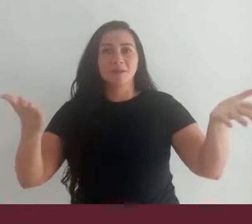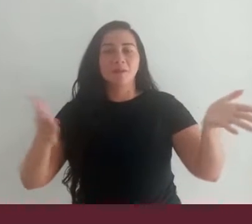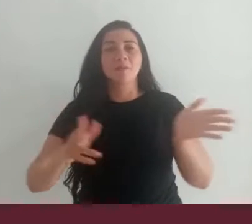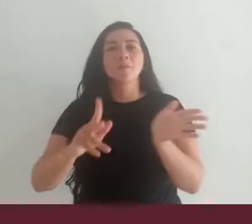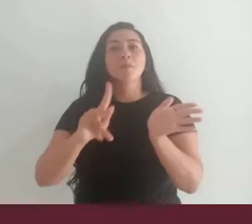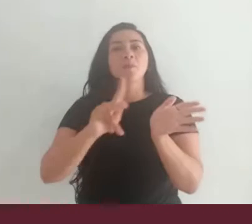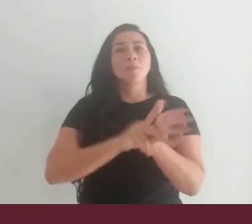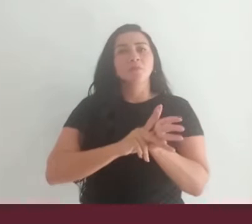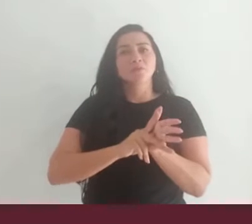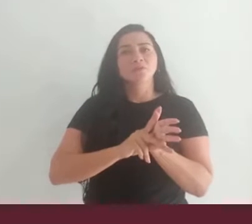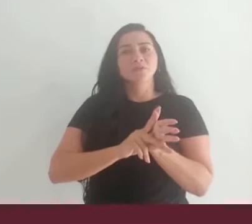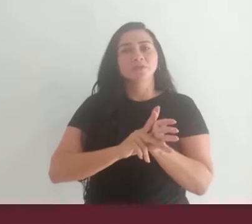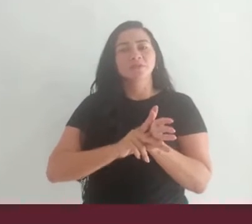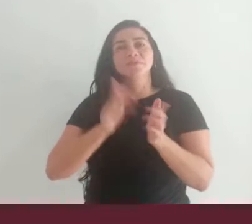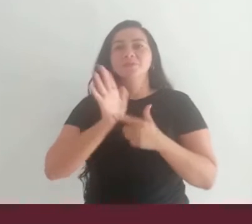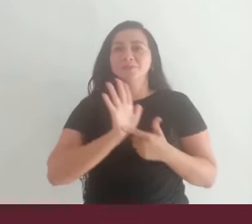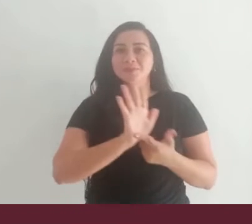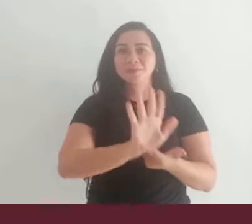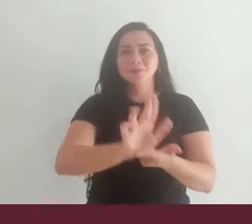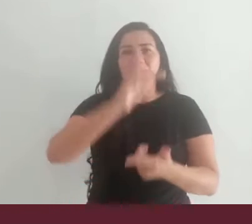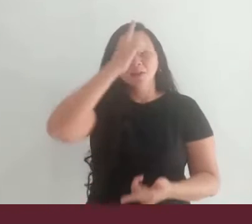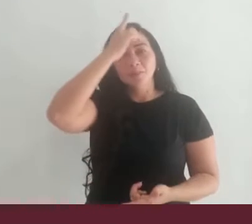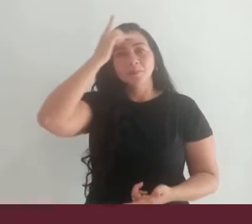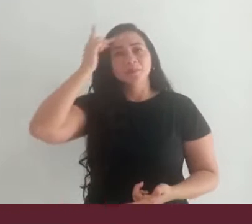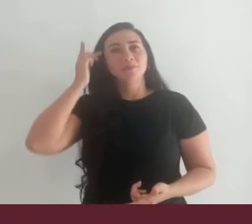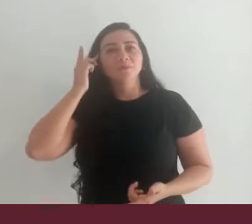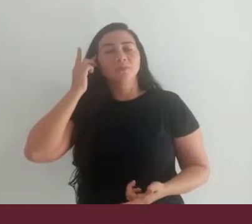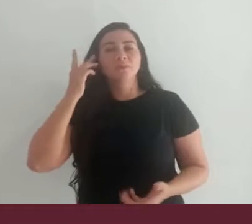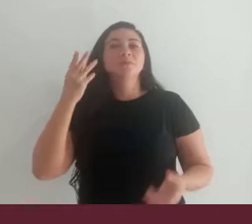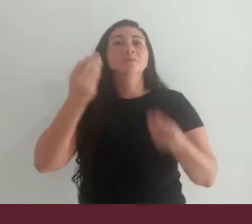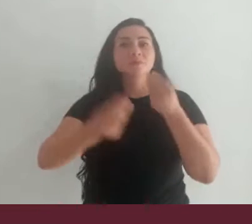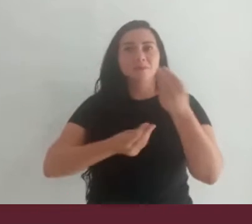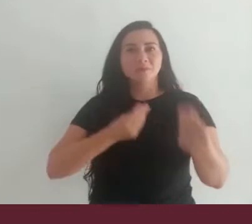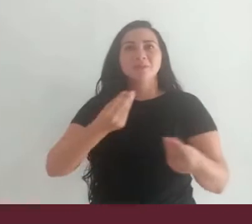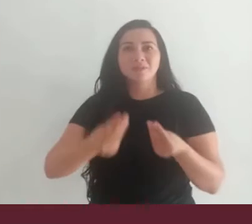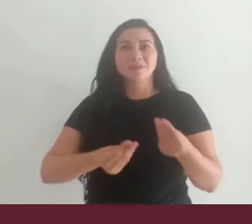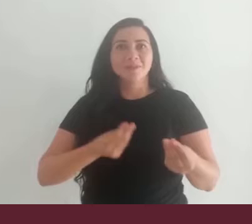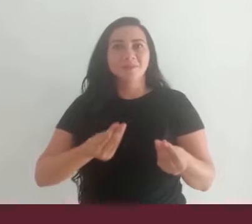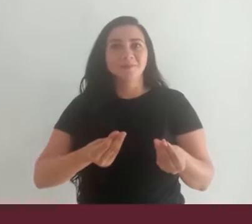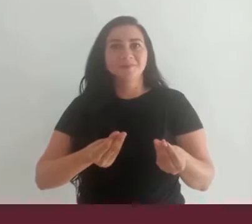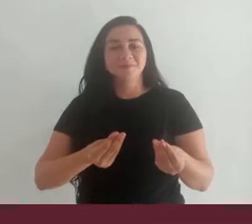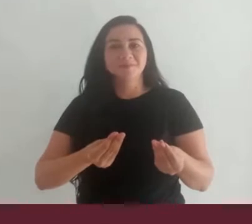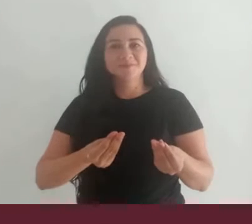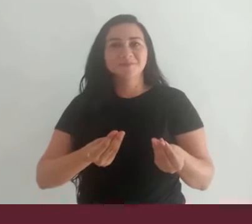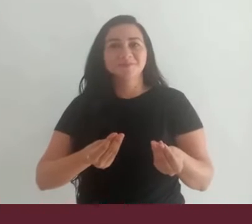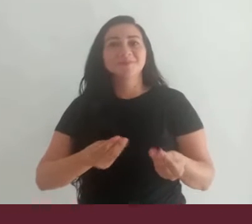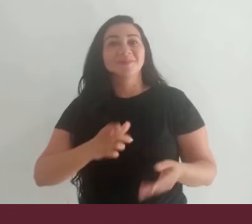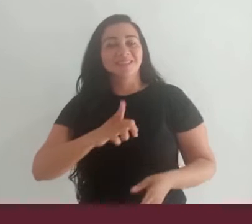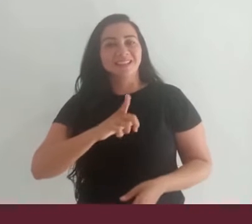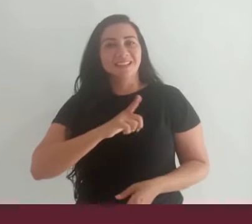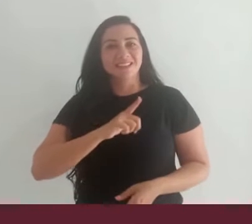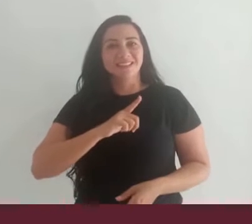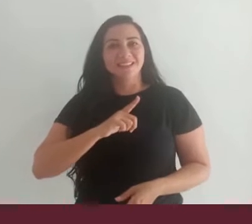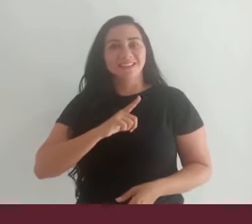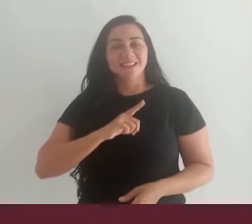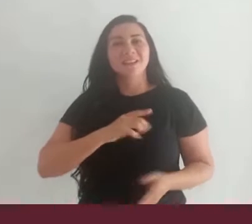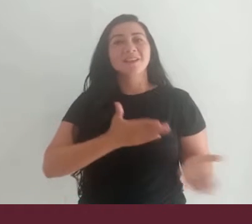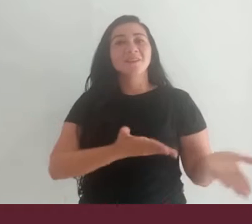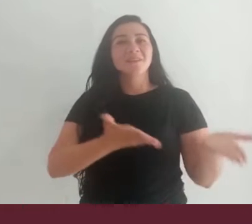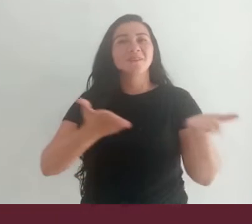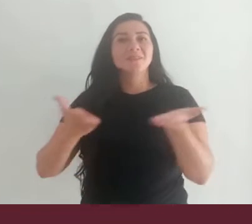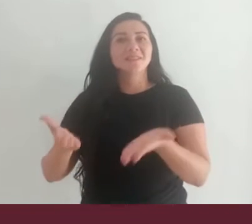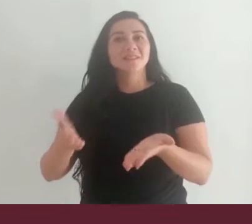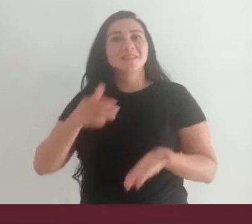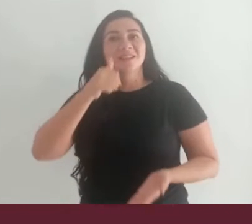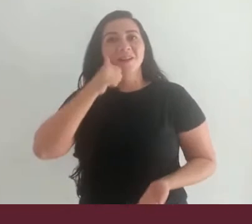intitulado Como ser um agente transformador por meio da gestão de projetos.